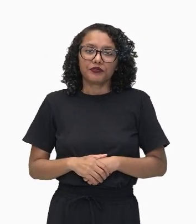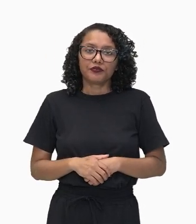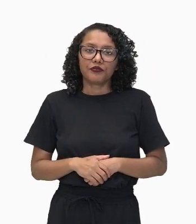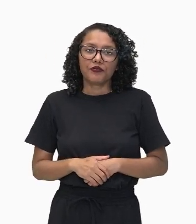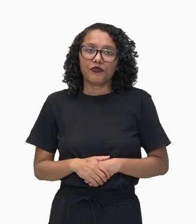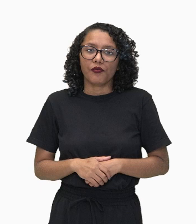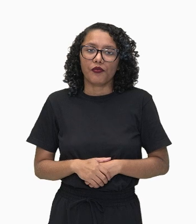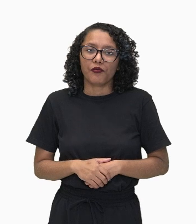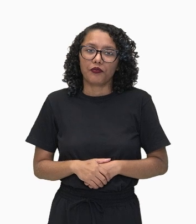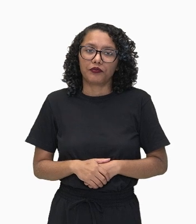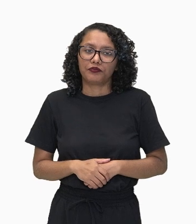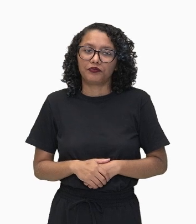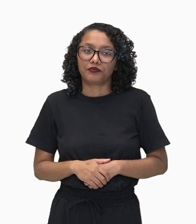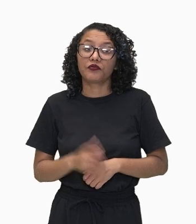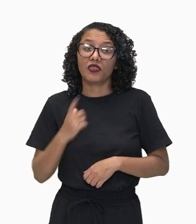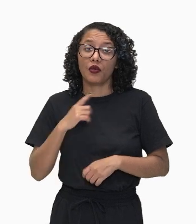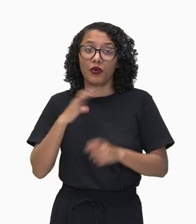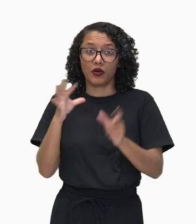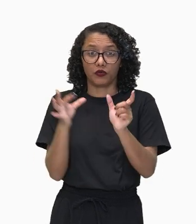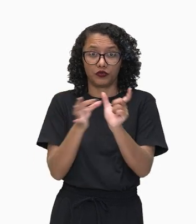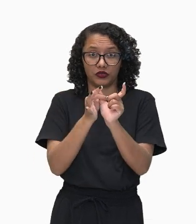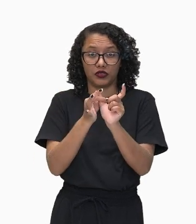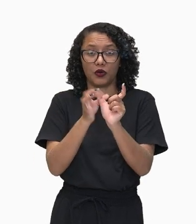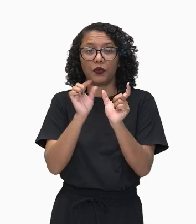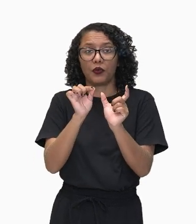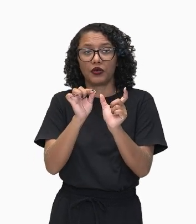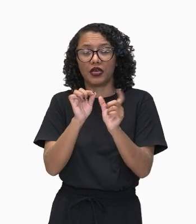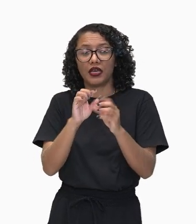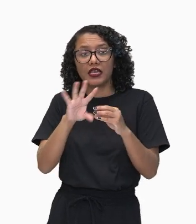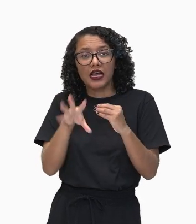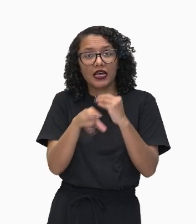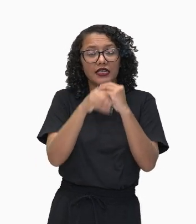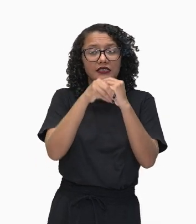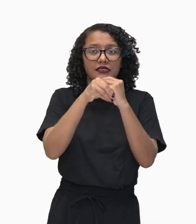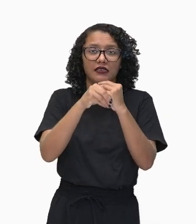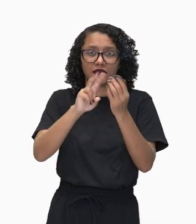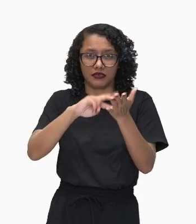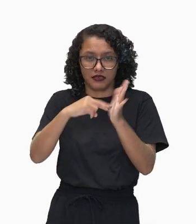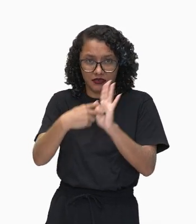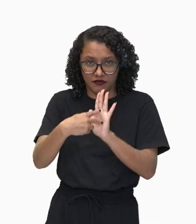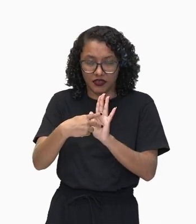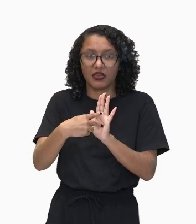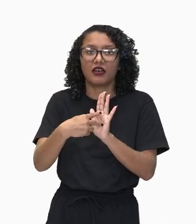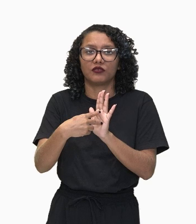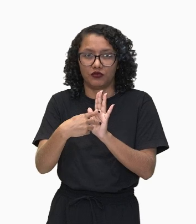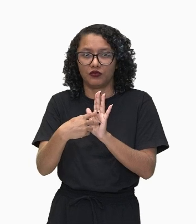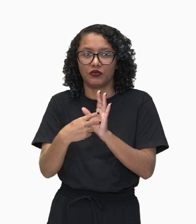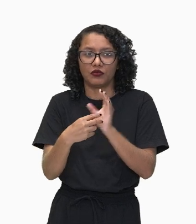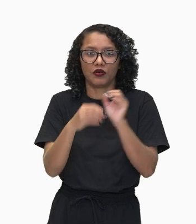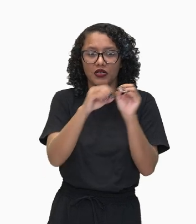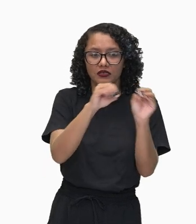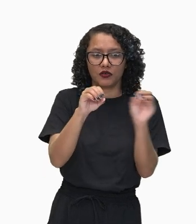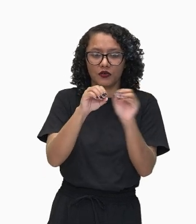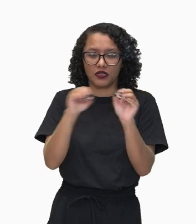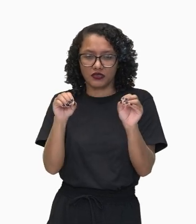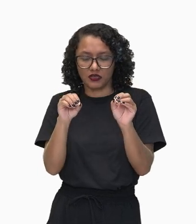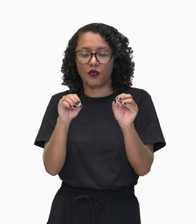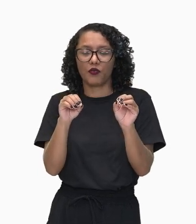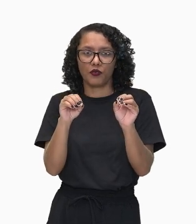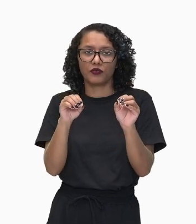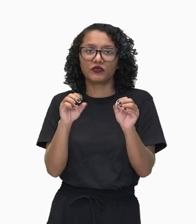uma conjunção que vai trazer uma relação, sentido para elas. Quando digo assim, penso,